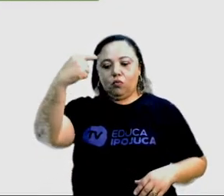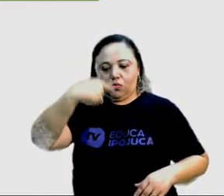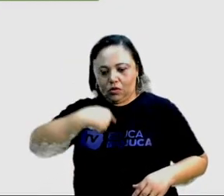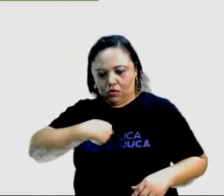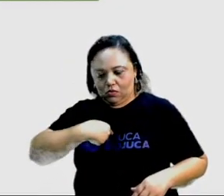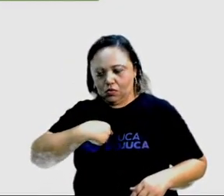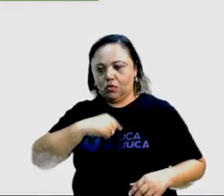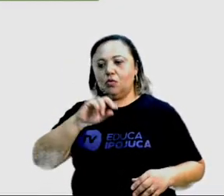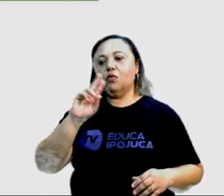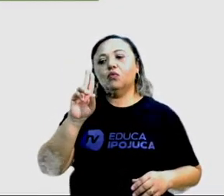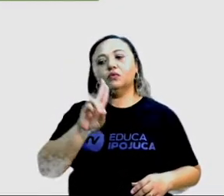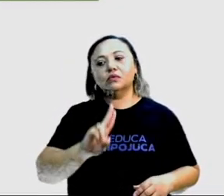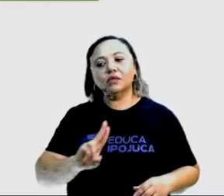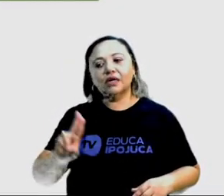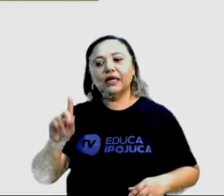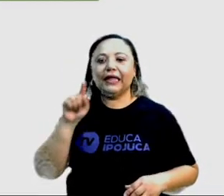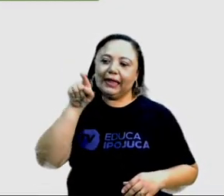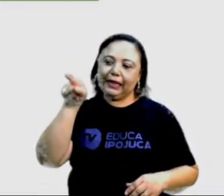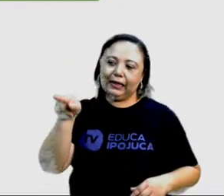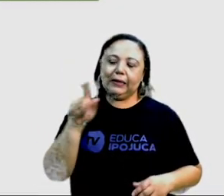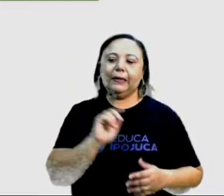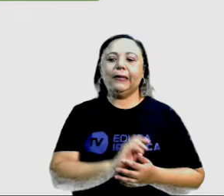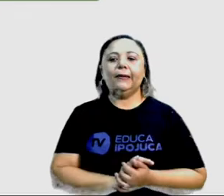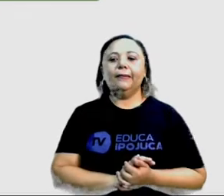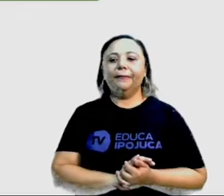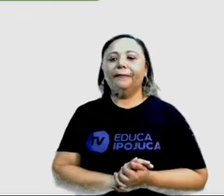como eu ou como ele.